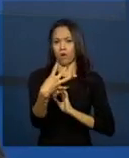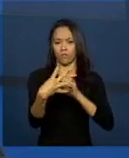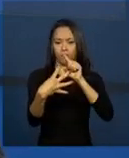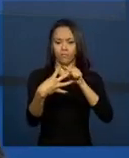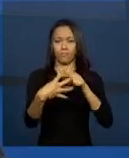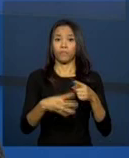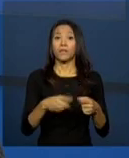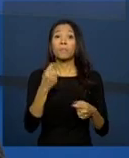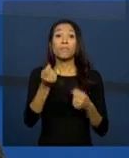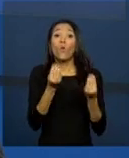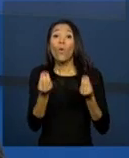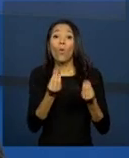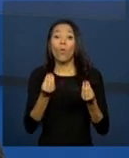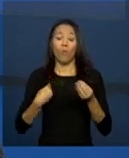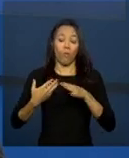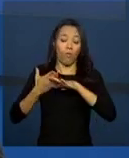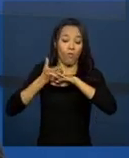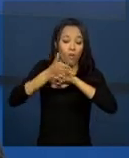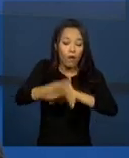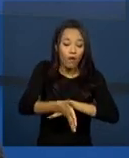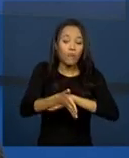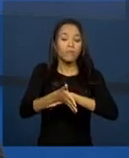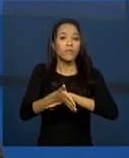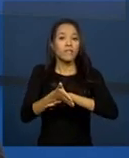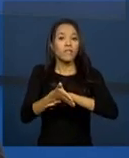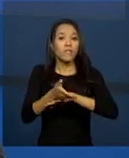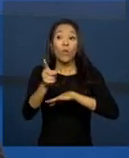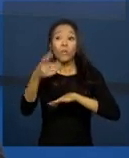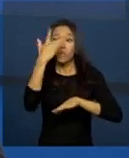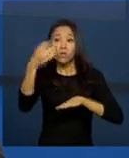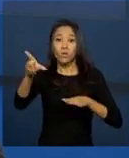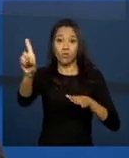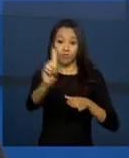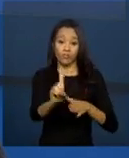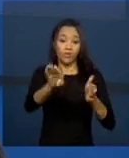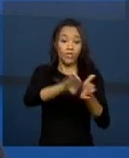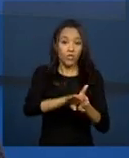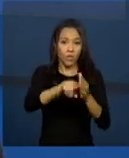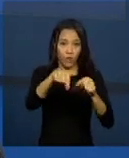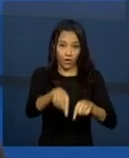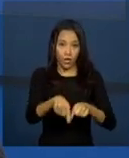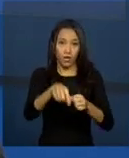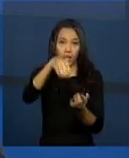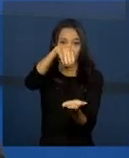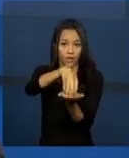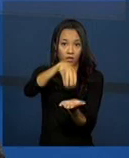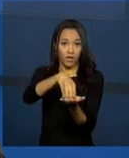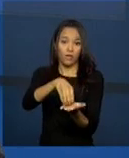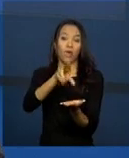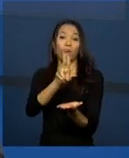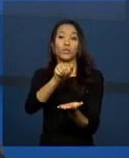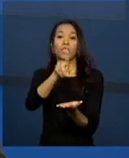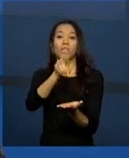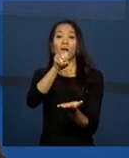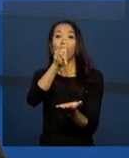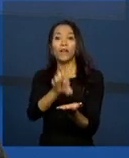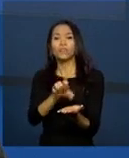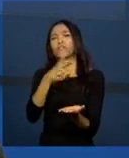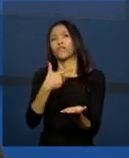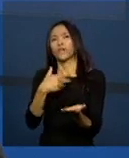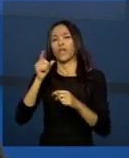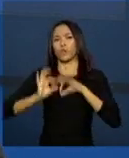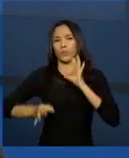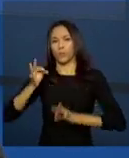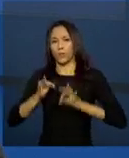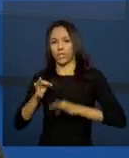a forma de acesso, ou seja, como este usuário chegou na unidade. Ele chegou por meio de um encaminhamento do Poder Judiciário,